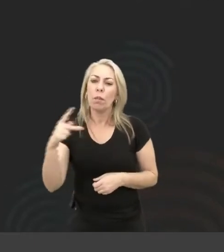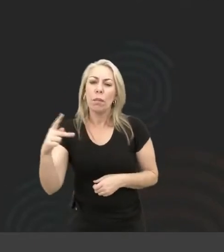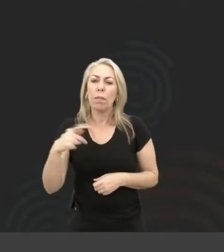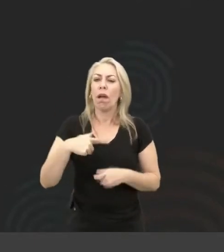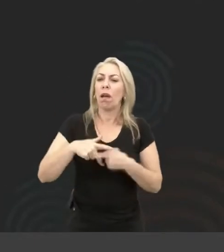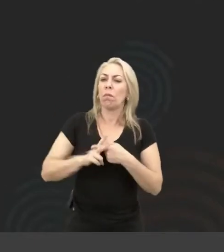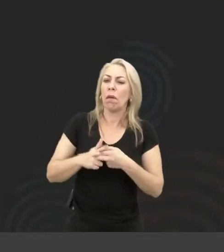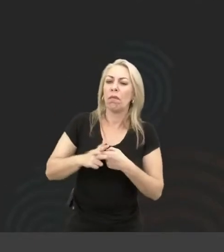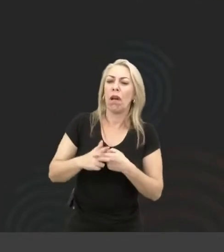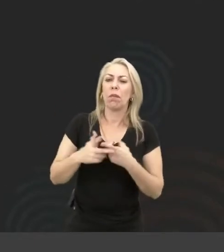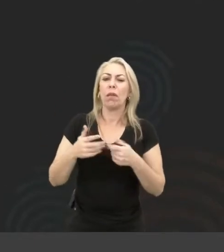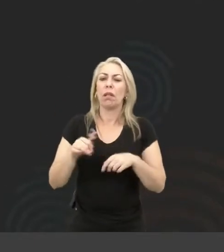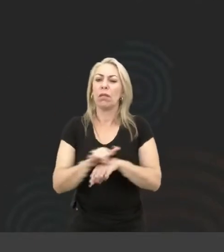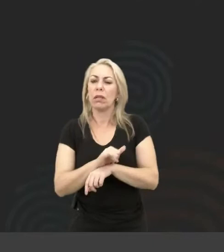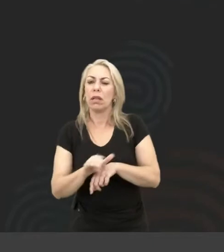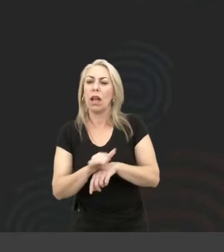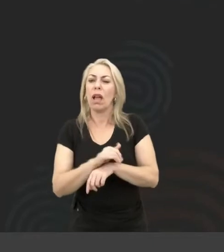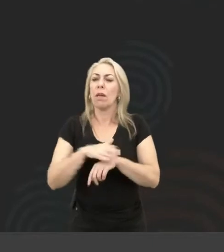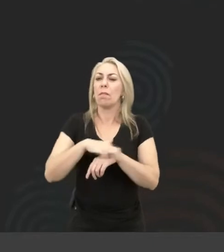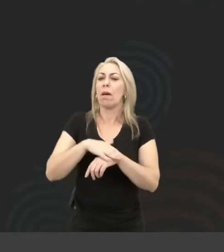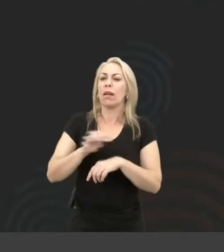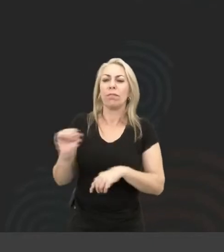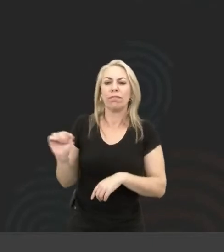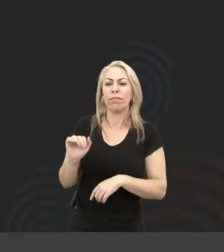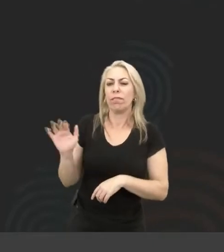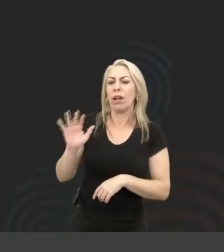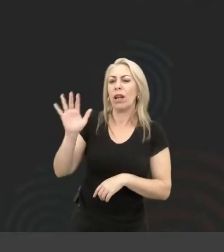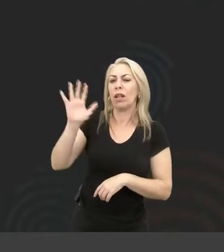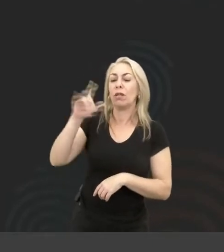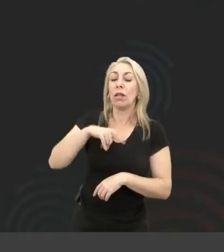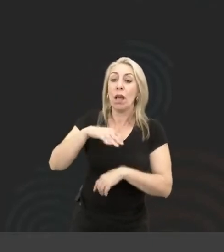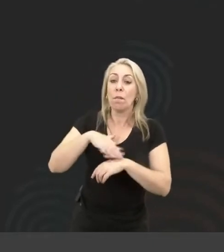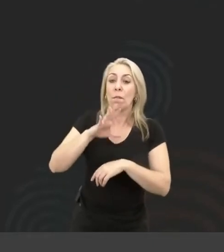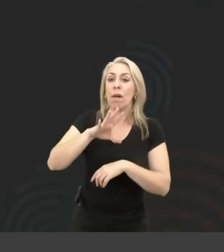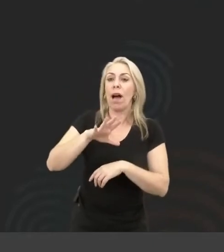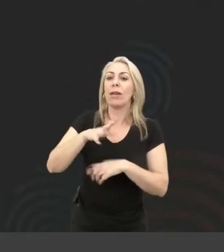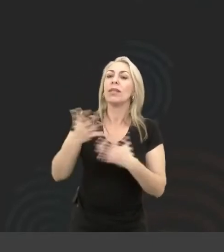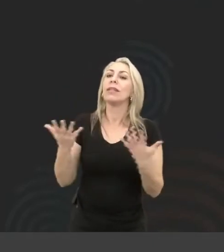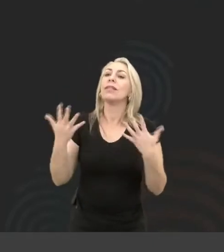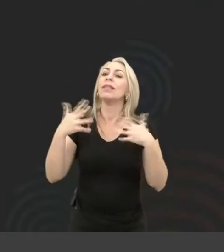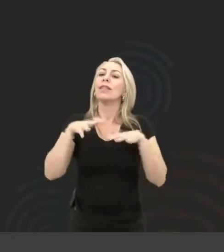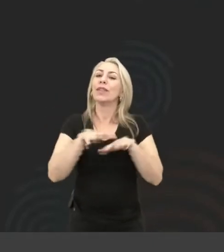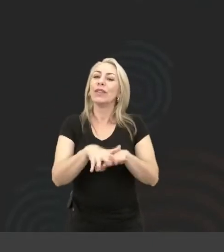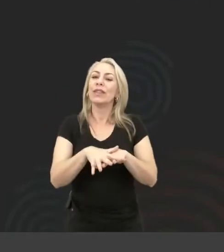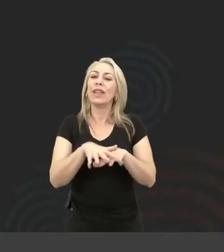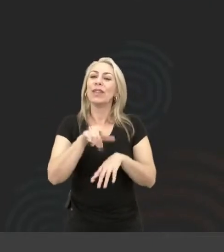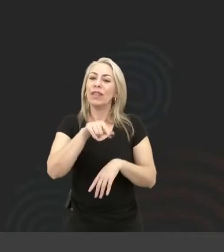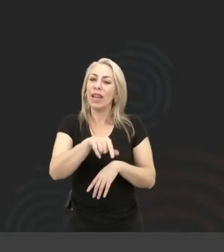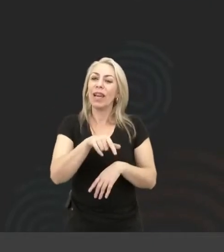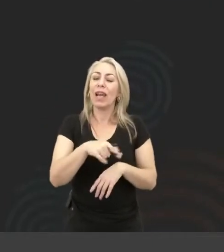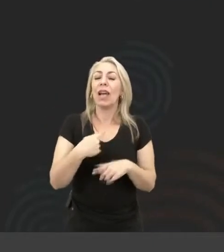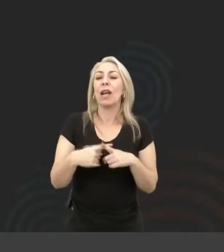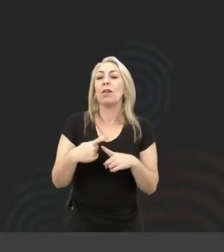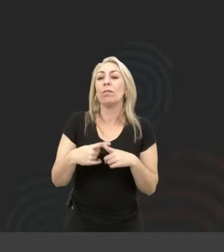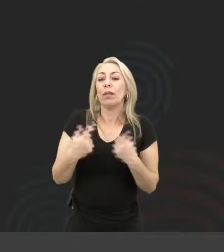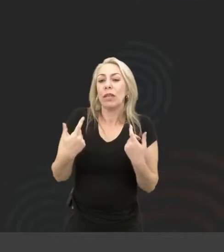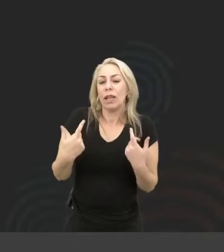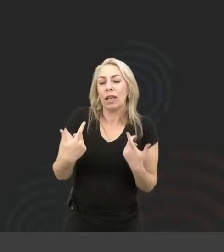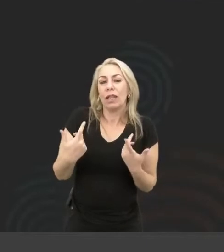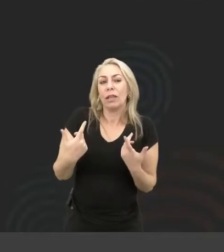uma ferramenta, né? Que seja muito mais rica, que seja muito mais inclusiva. E aí, queria super puxar esse gancho, porque